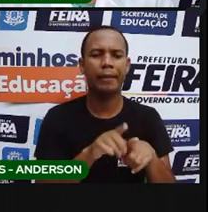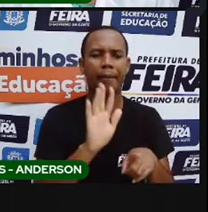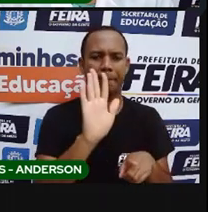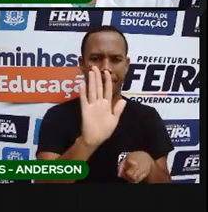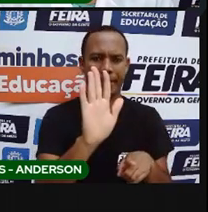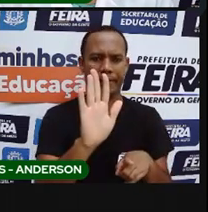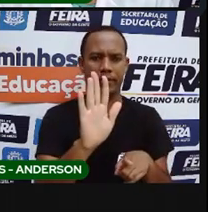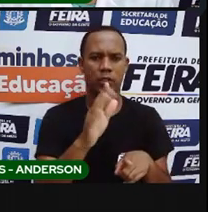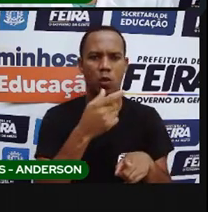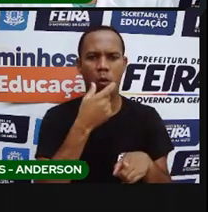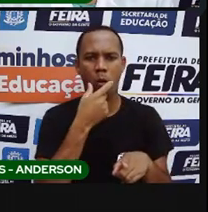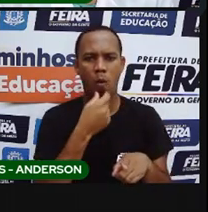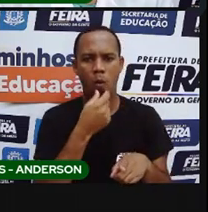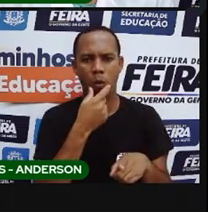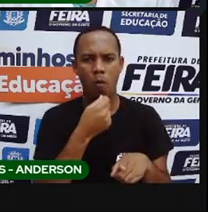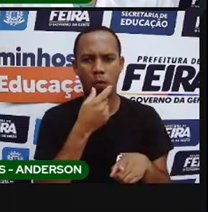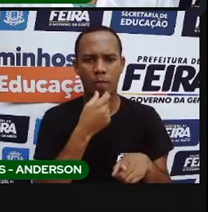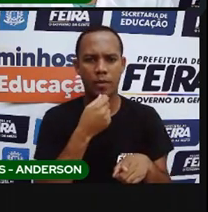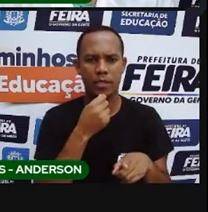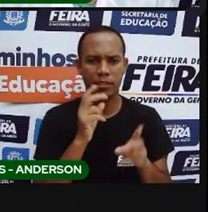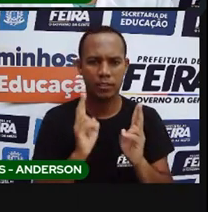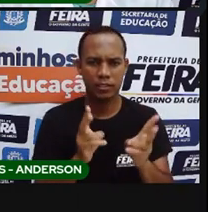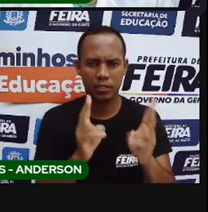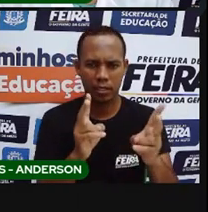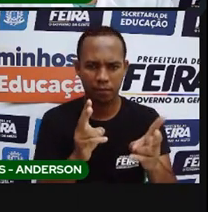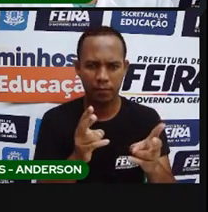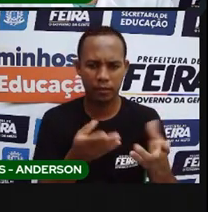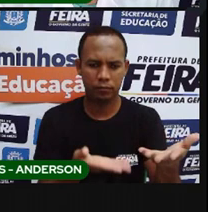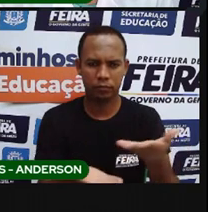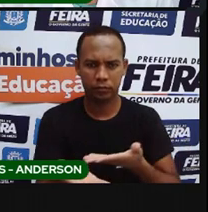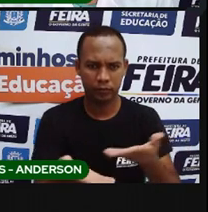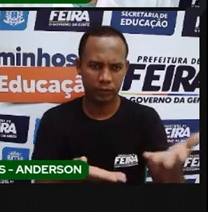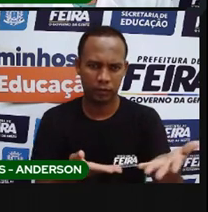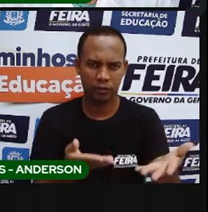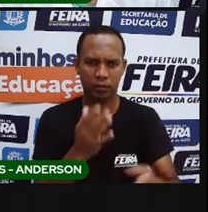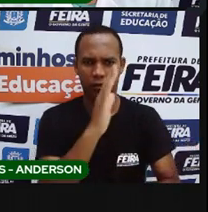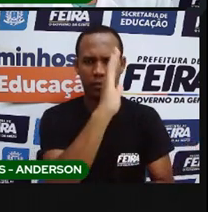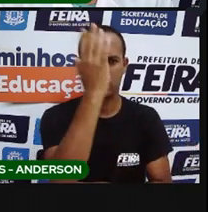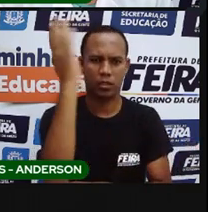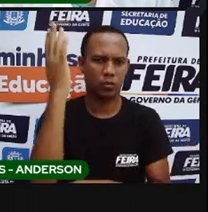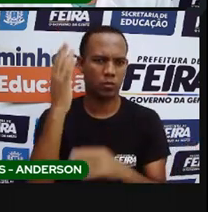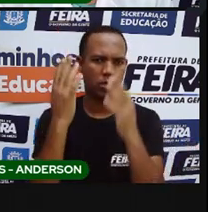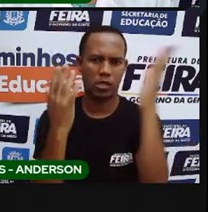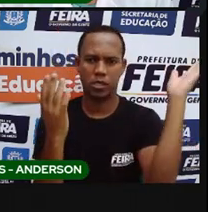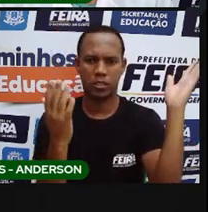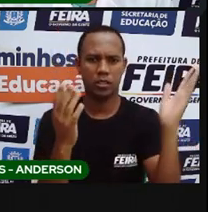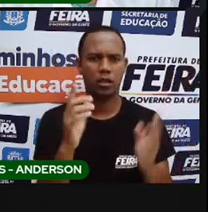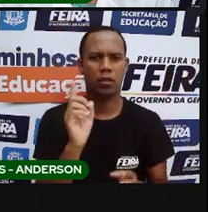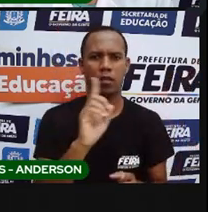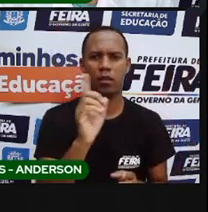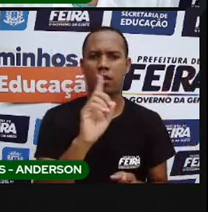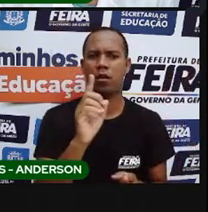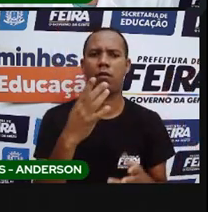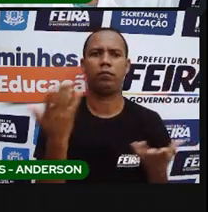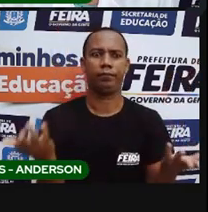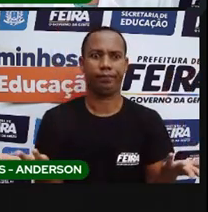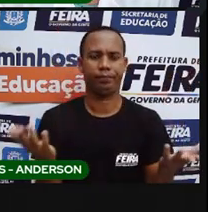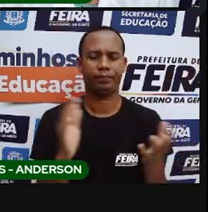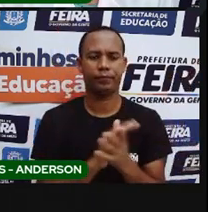que os homens estão sempre interagindo com a natureza, que esta não é jamais provocada.